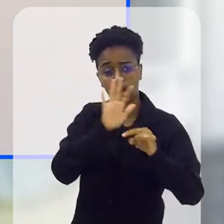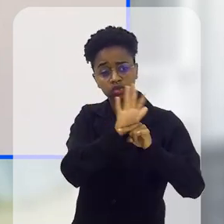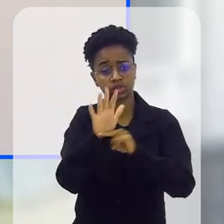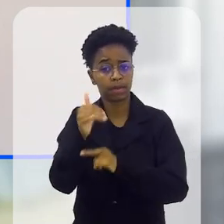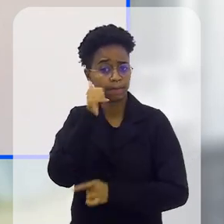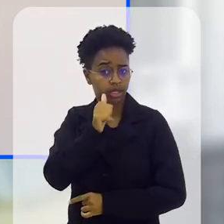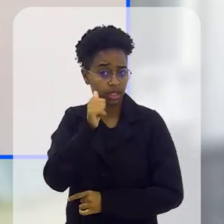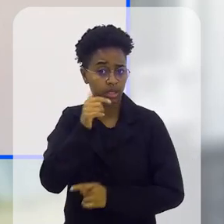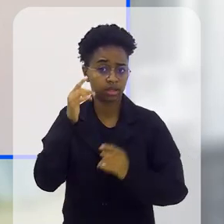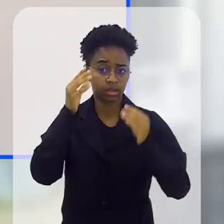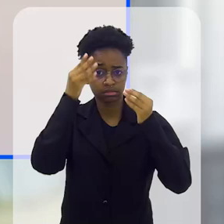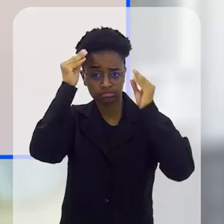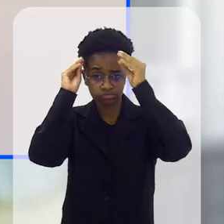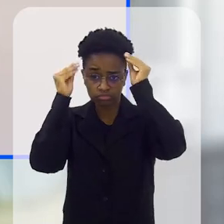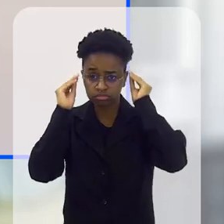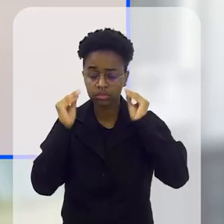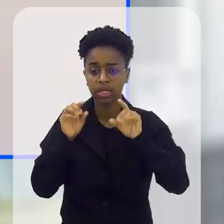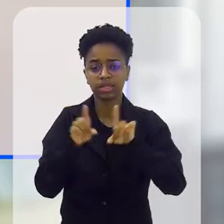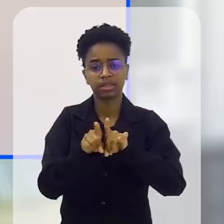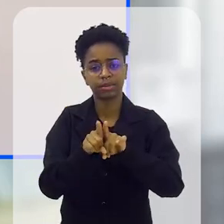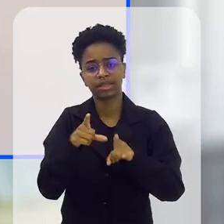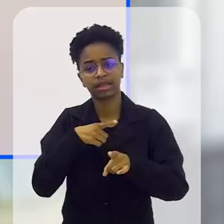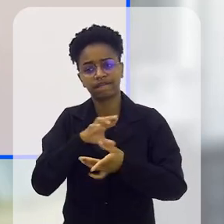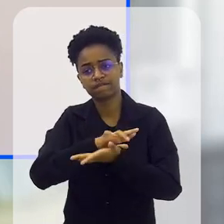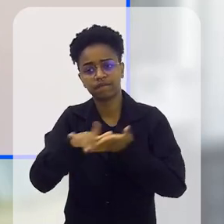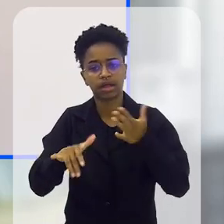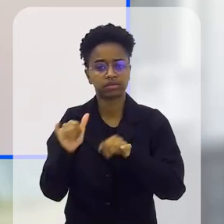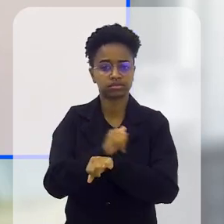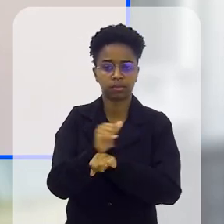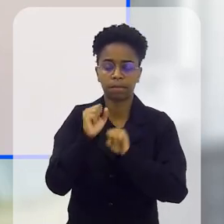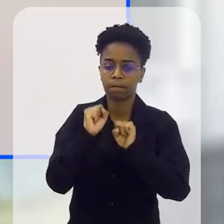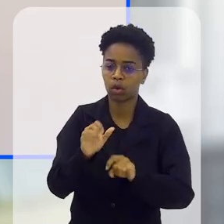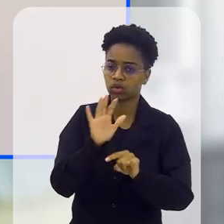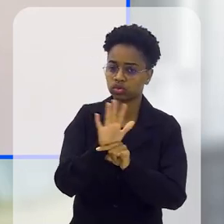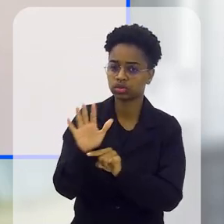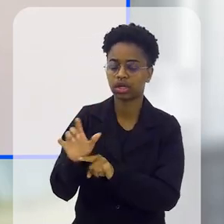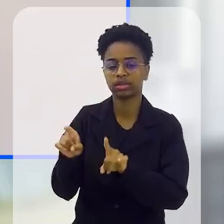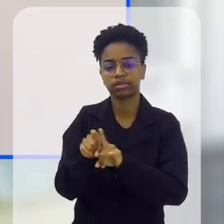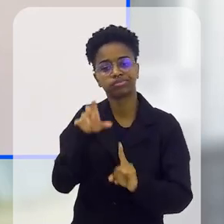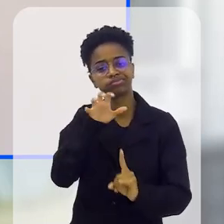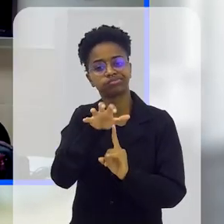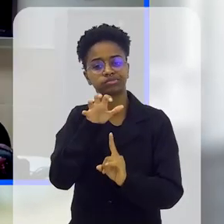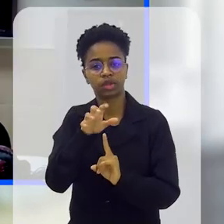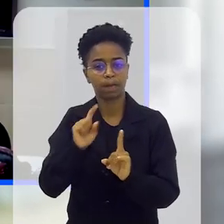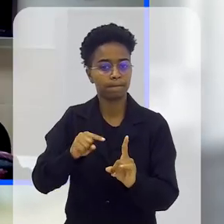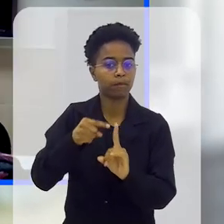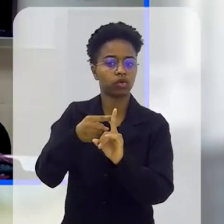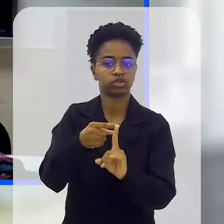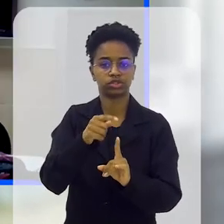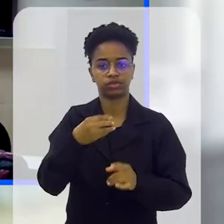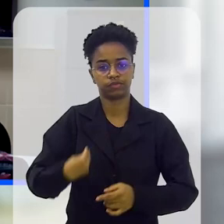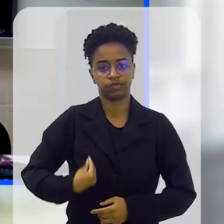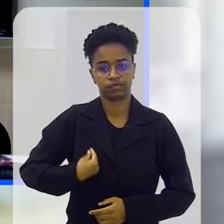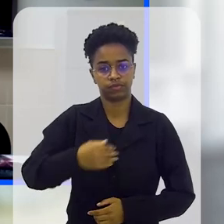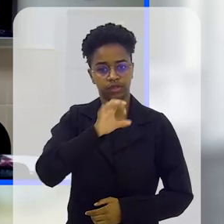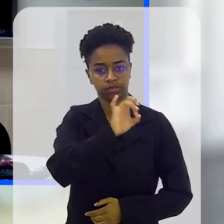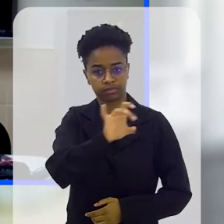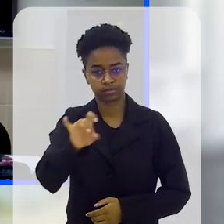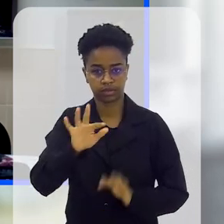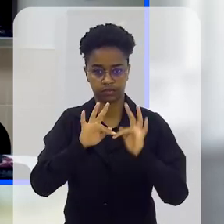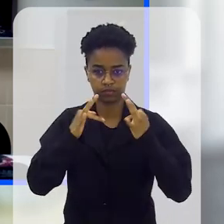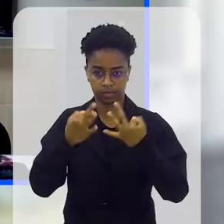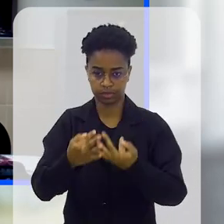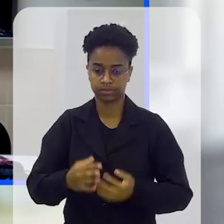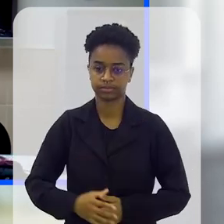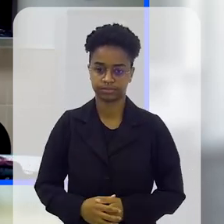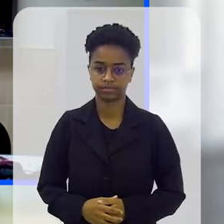para ajudar meninas que passam por isso. Então, a gente tem dezenas de formas de poder ajudar e que impactam muitíssimo positivamente na vida